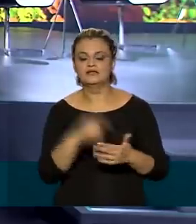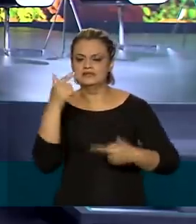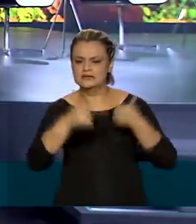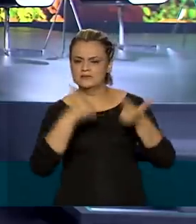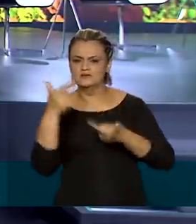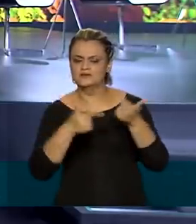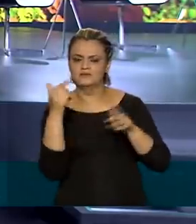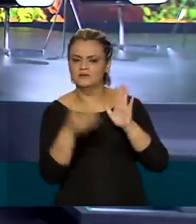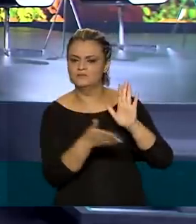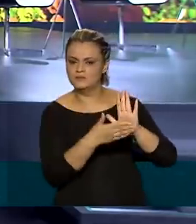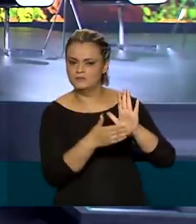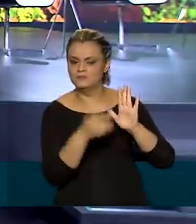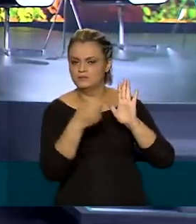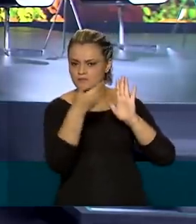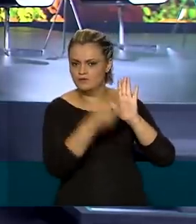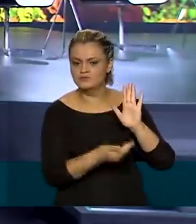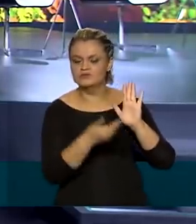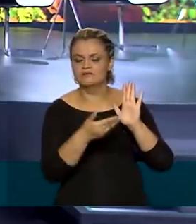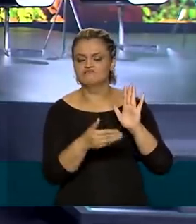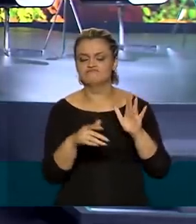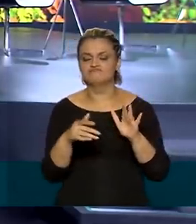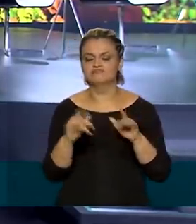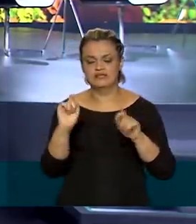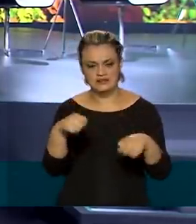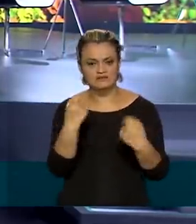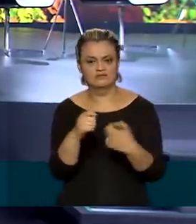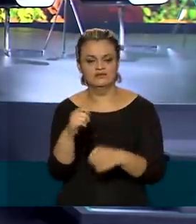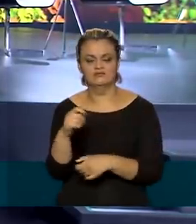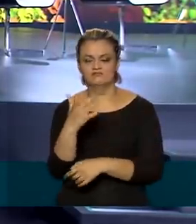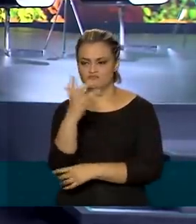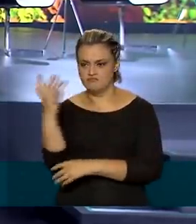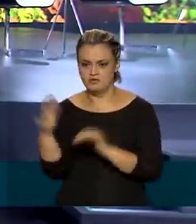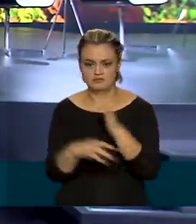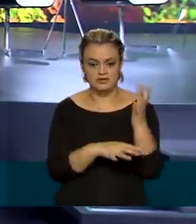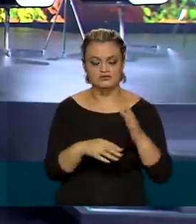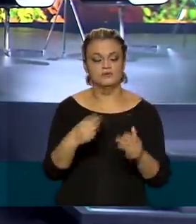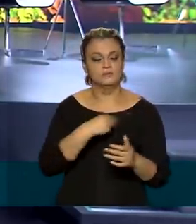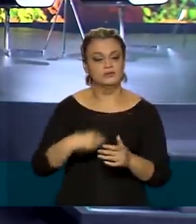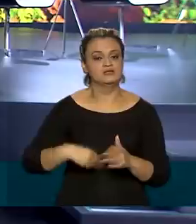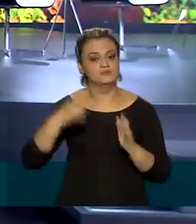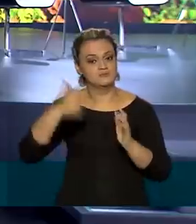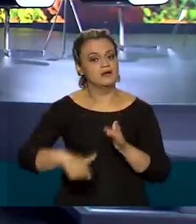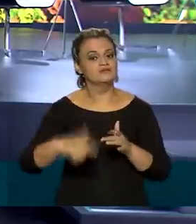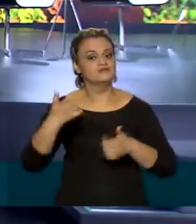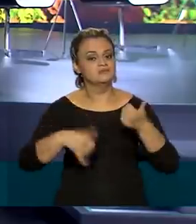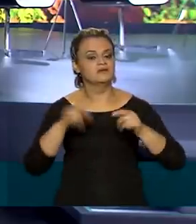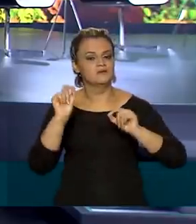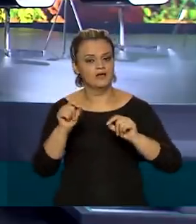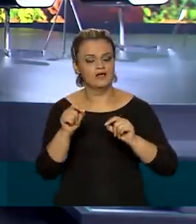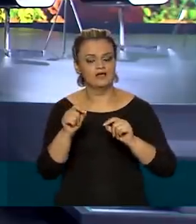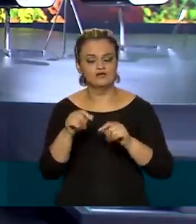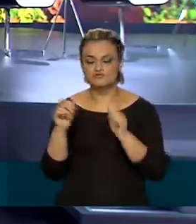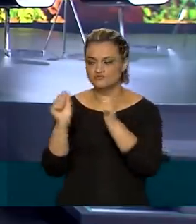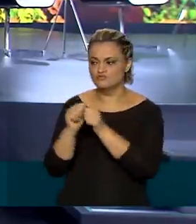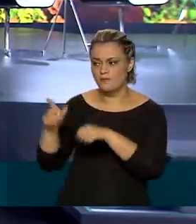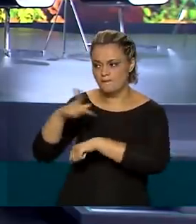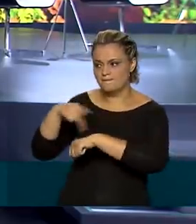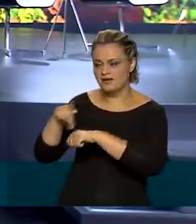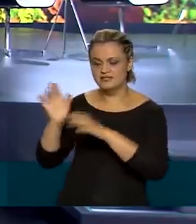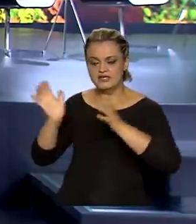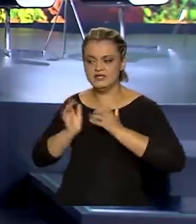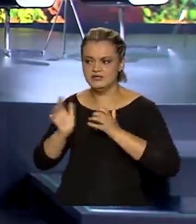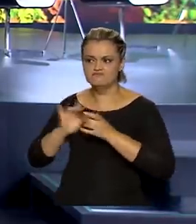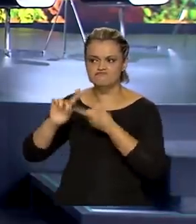trabalhos de defesa ao meio ambiente desenvolvidos pelo país, o ministro deve também defender junto aos países mais ricos